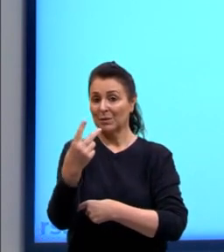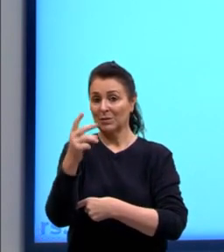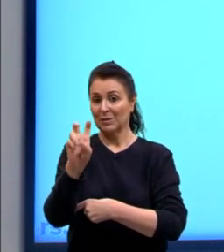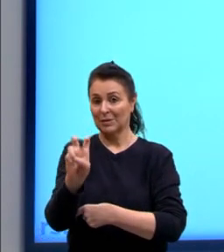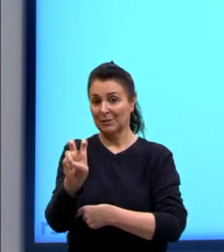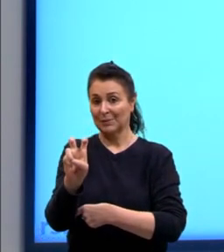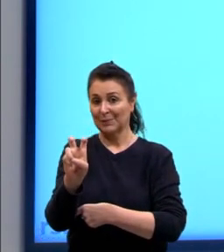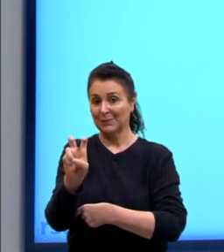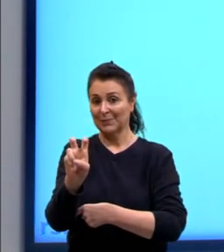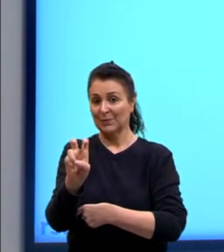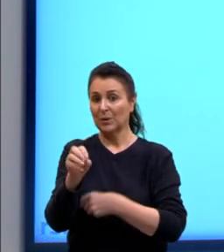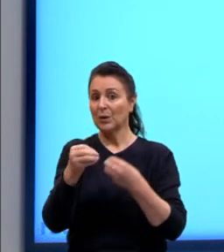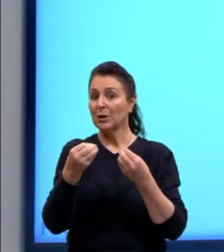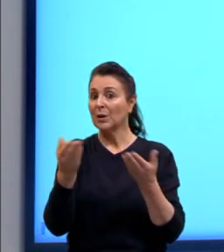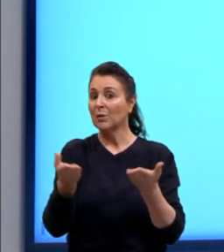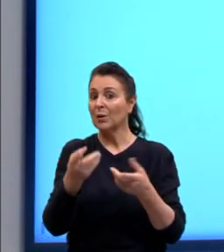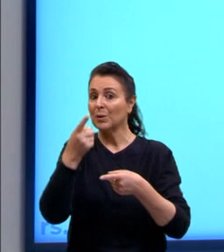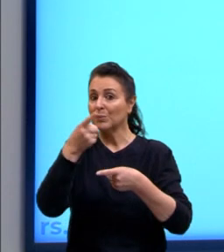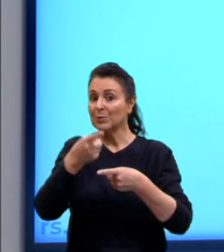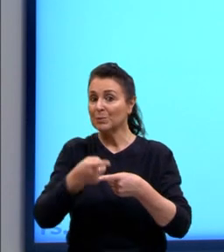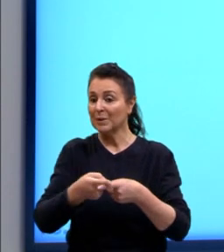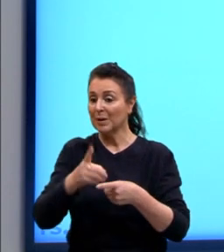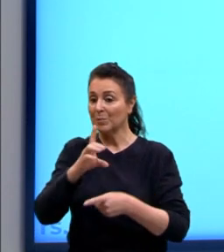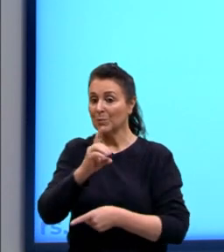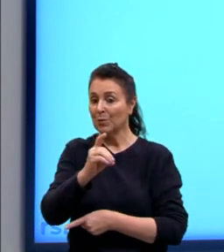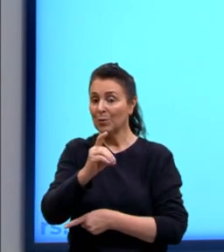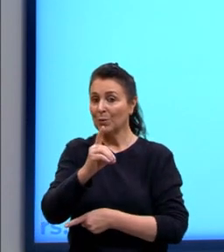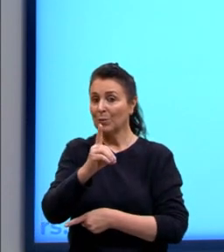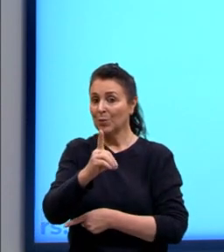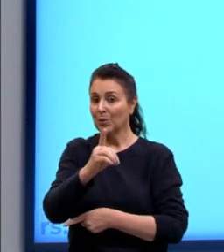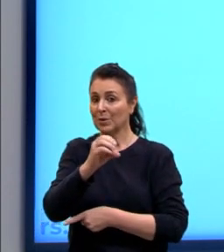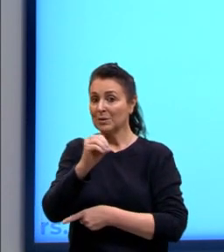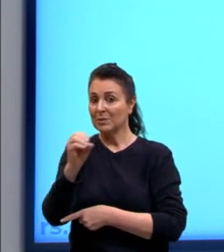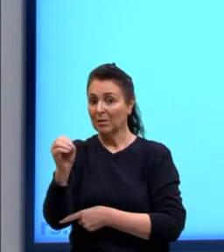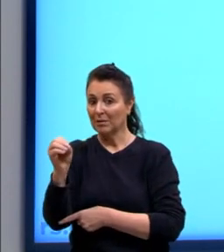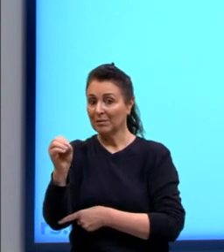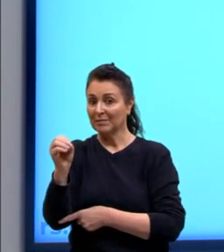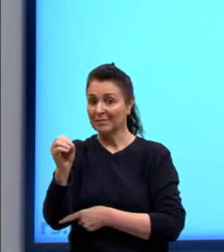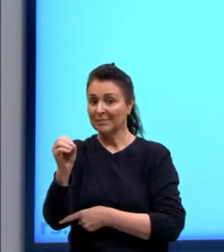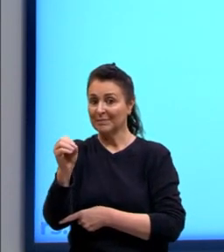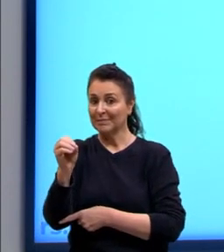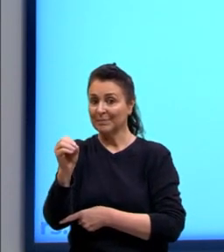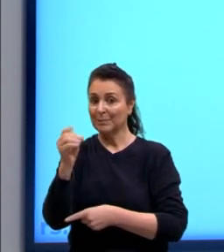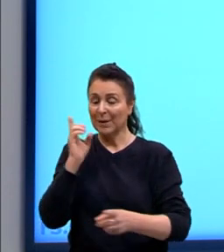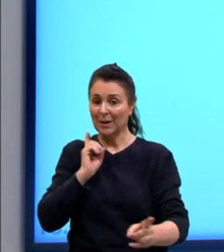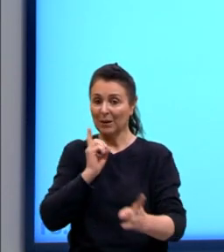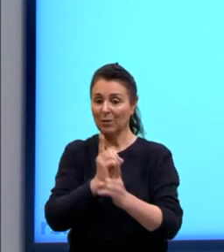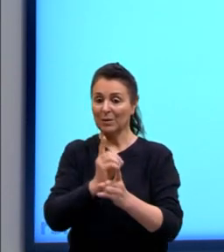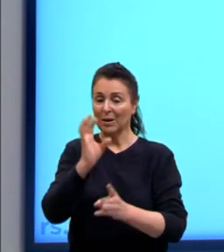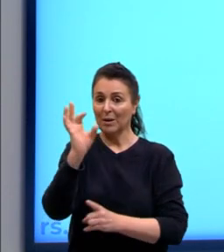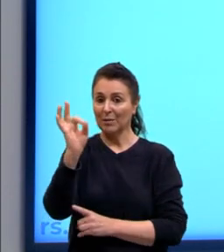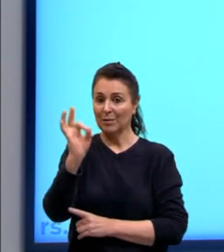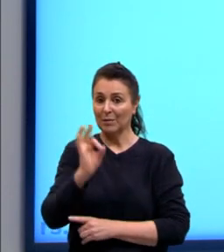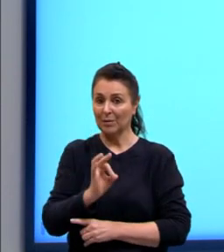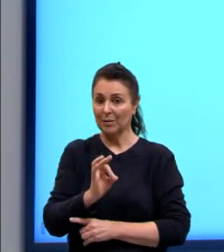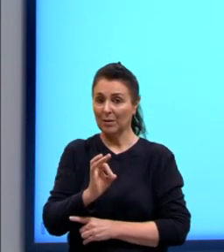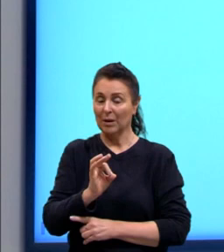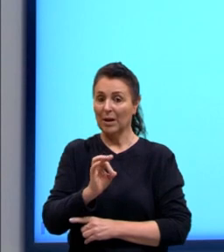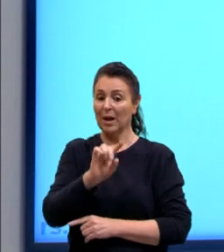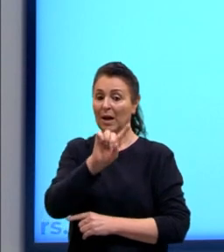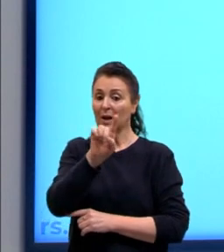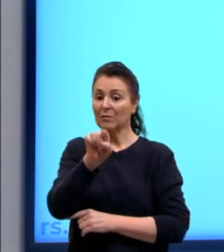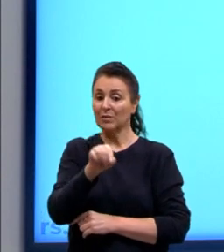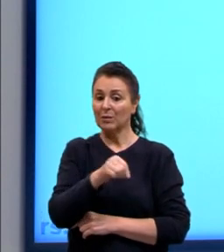Como é que eu vou multiplicar esse valor por 100 para chegar em porcentagem? Se nós multiplicamos por 100, a vírgula vai andar